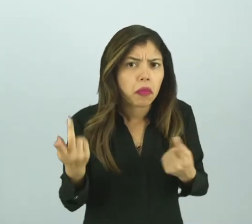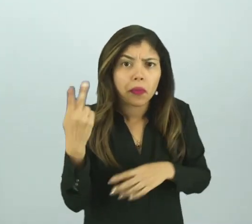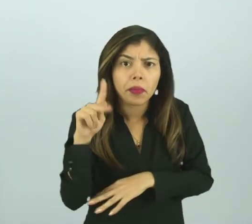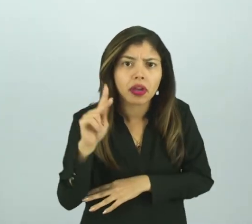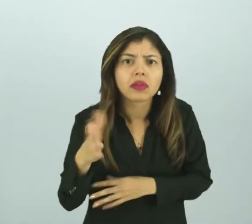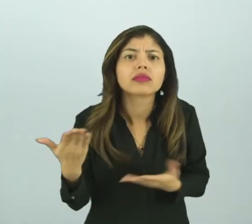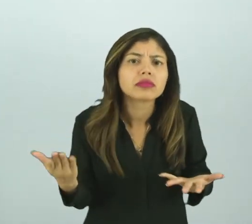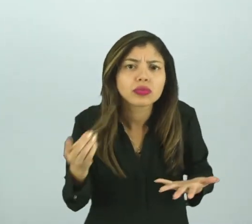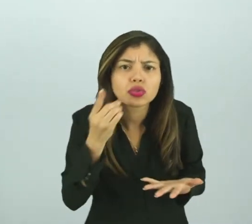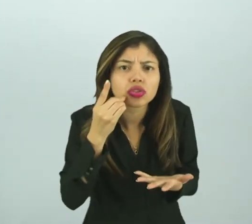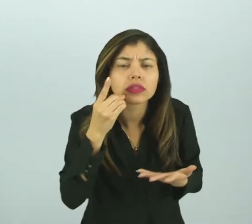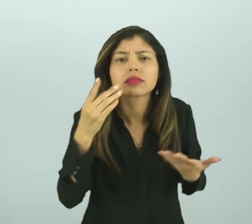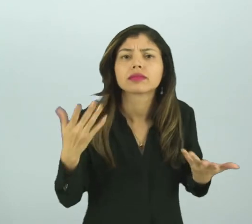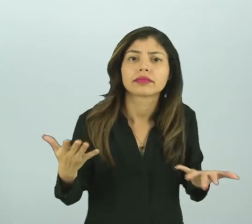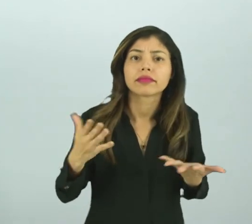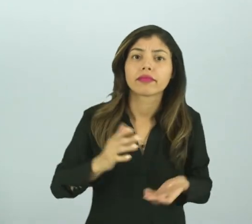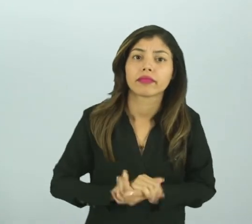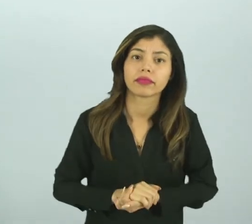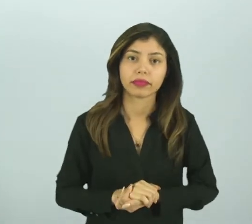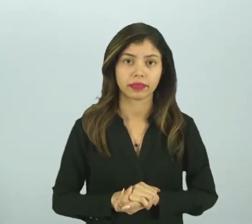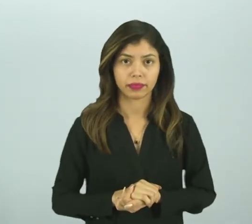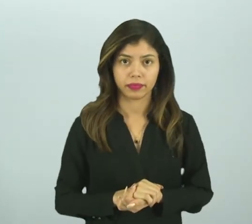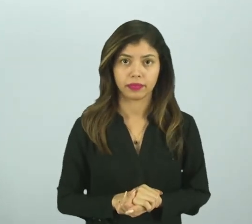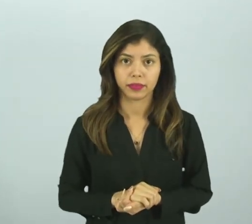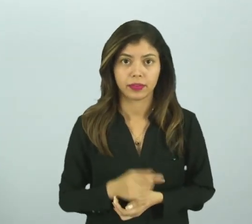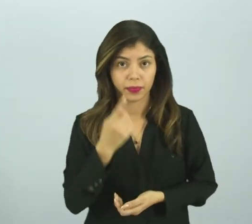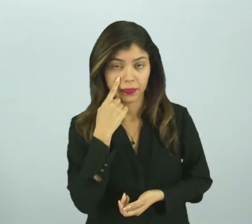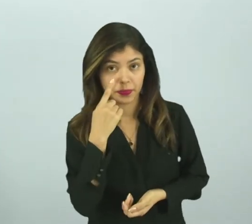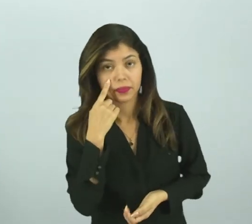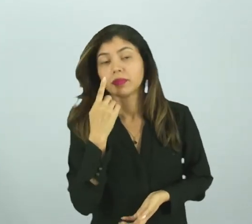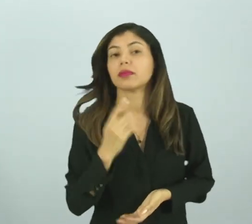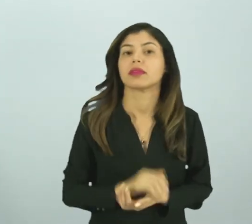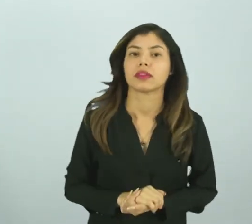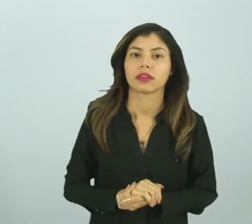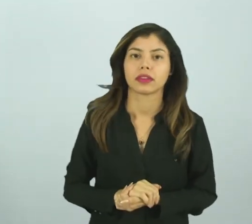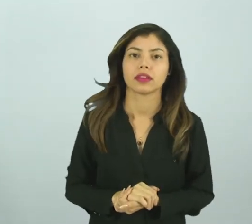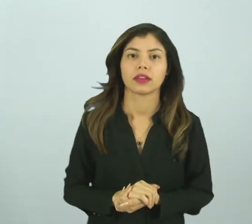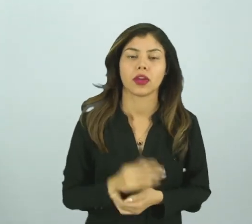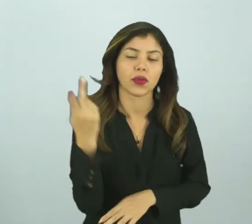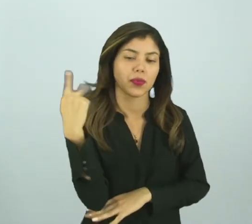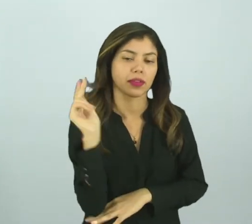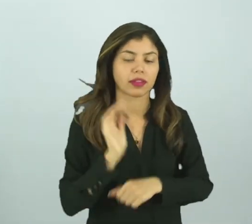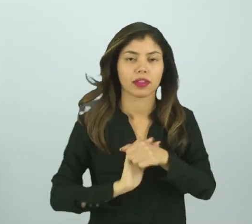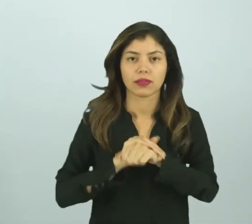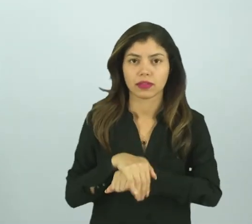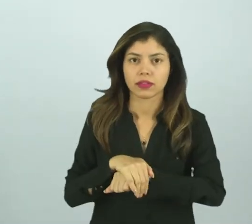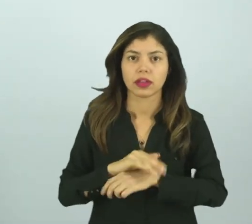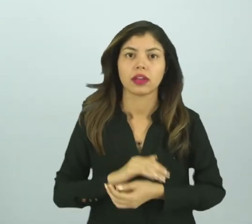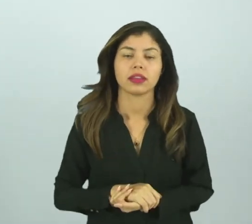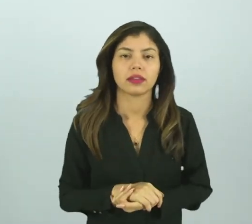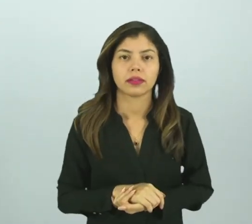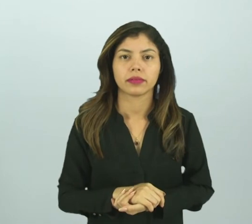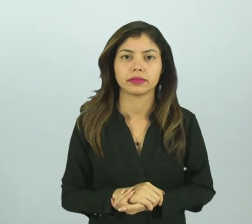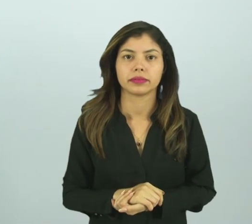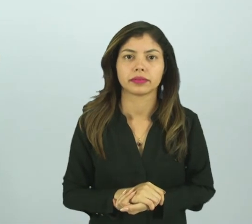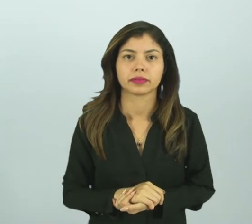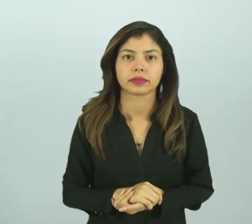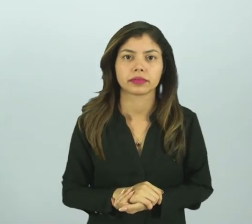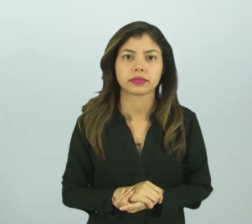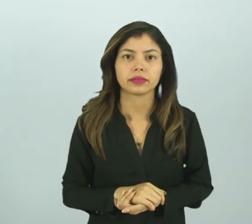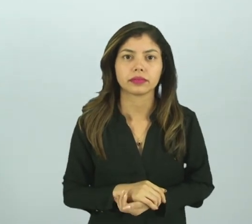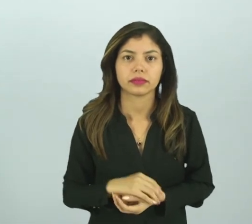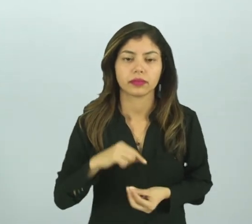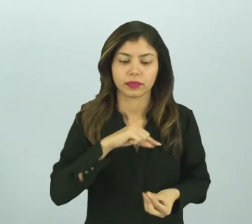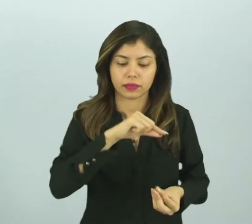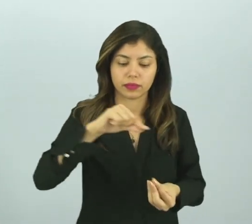dia em que ele está? Vamos ver? Ele está no período da noite, não é? E aí, se a gente